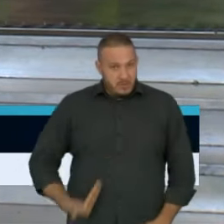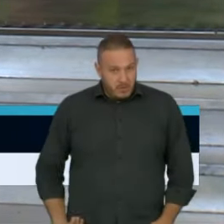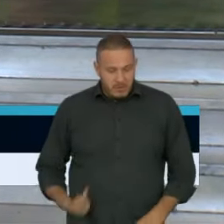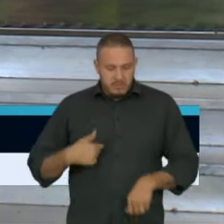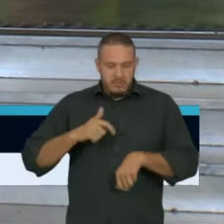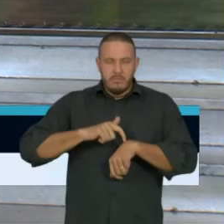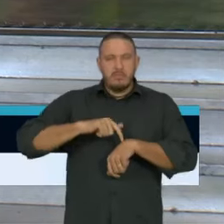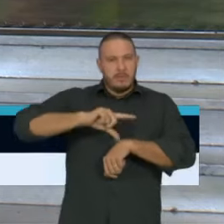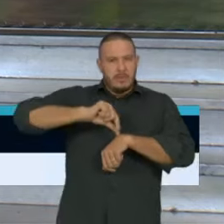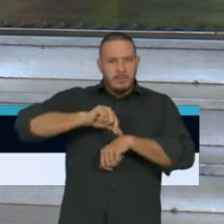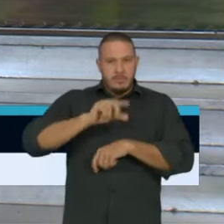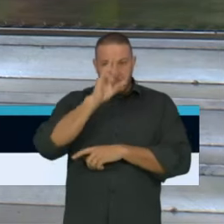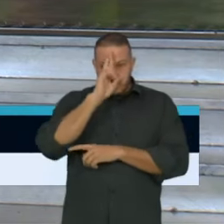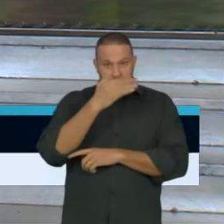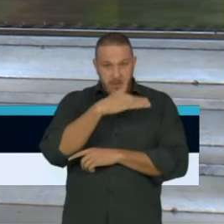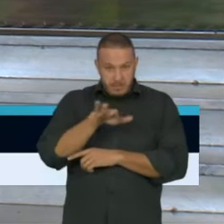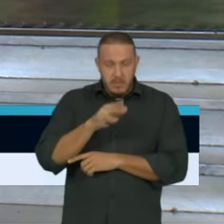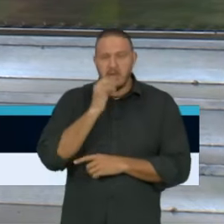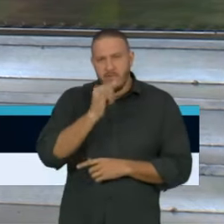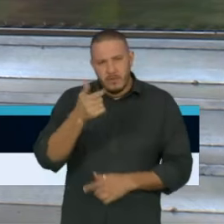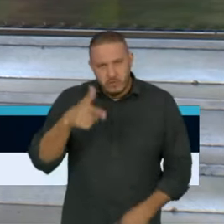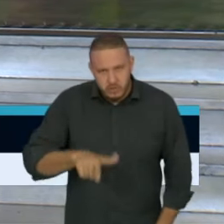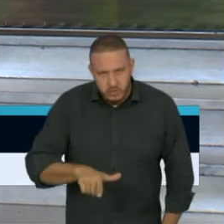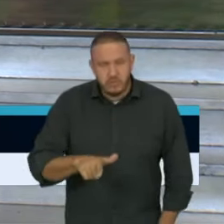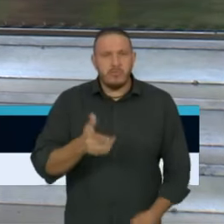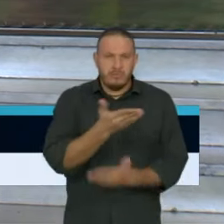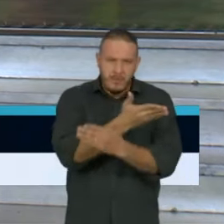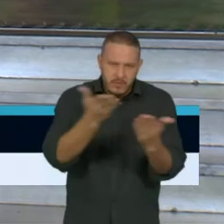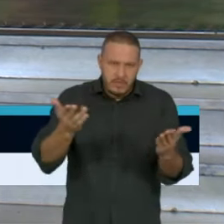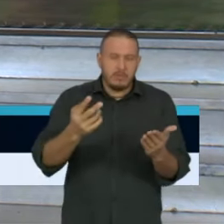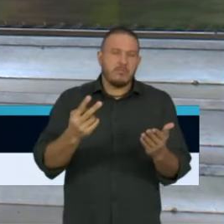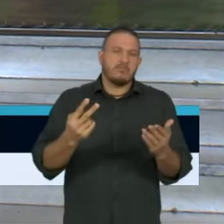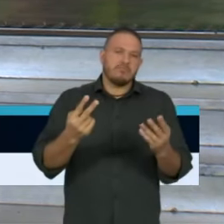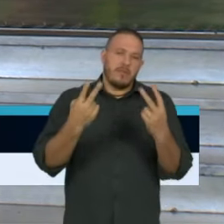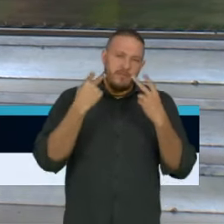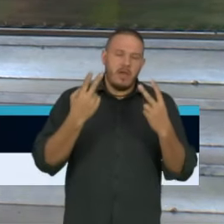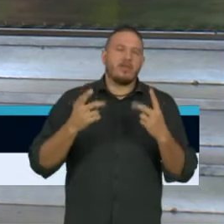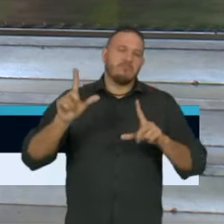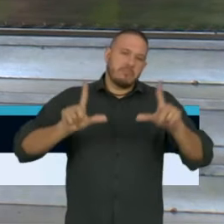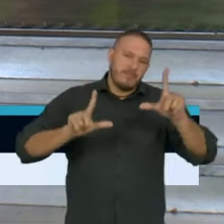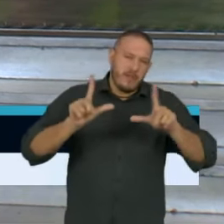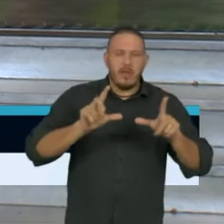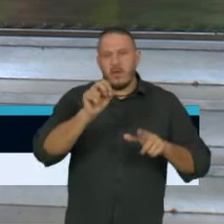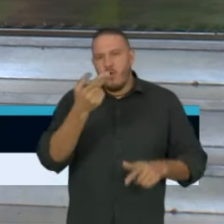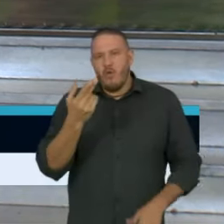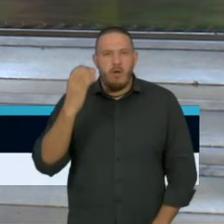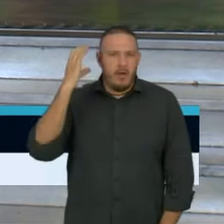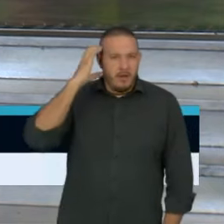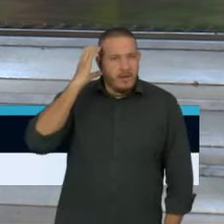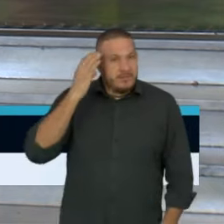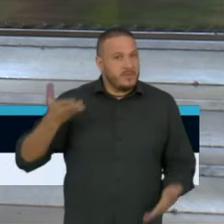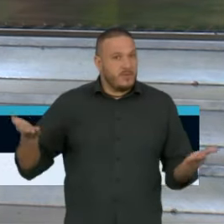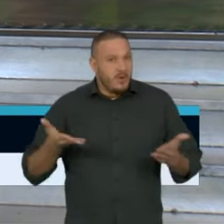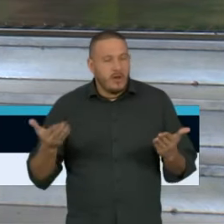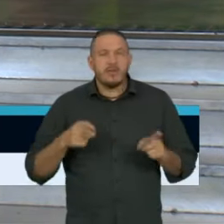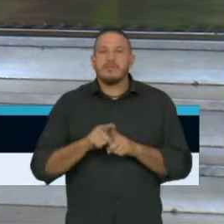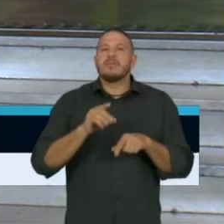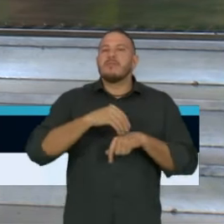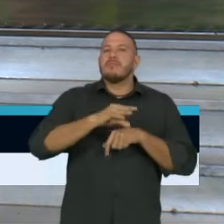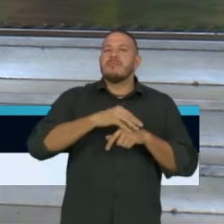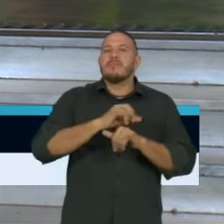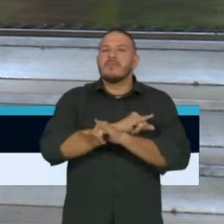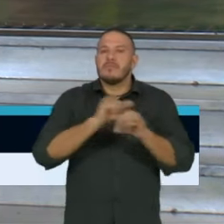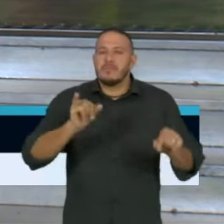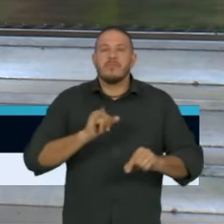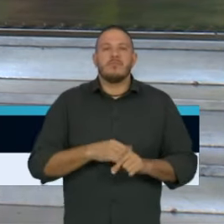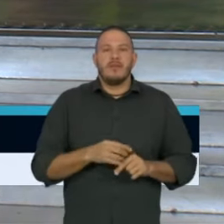12 horas e 30 minutos. E renova a informação para você que está nos ouvindo ao vivo ou assistindo ao vivo, a informação de que